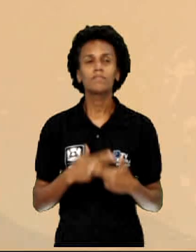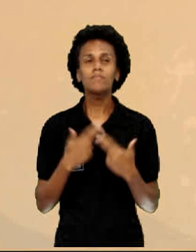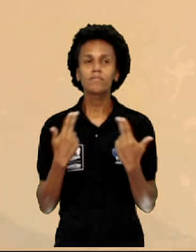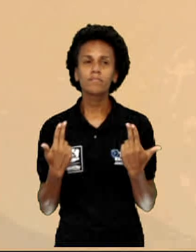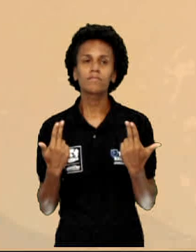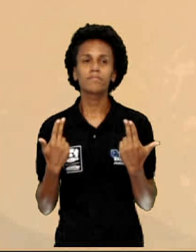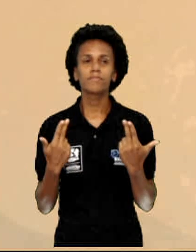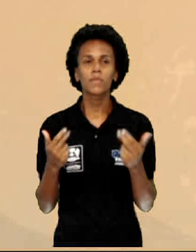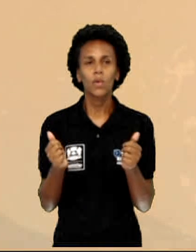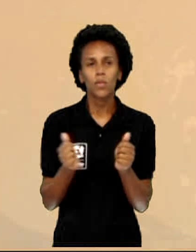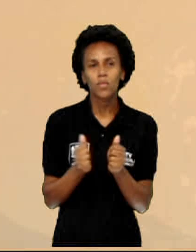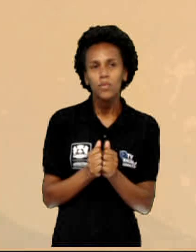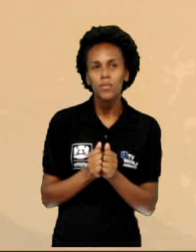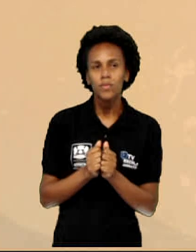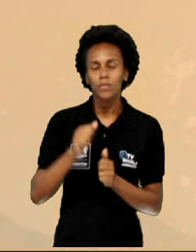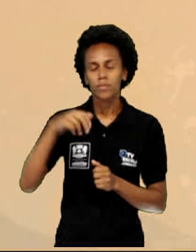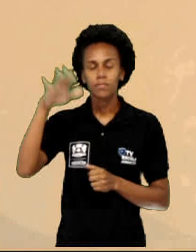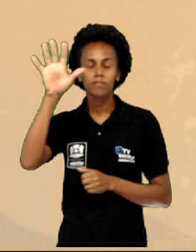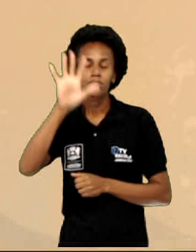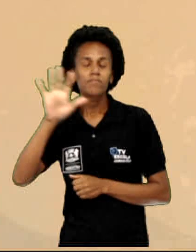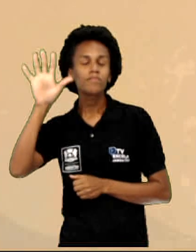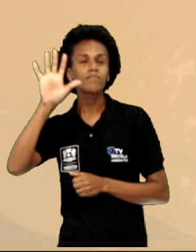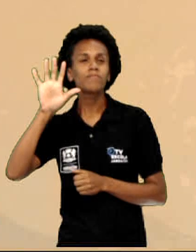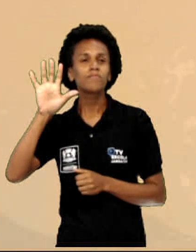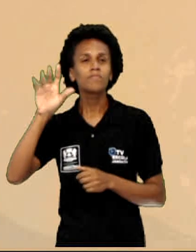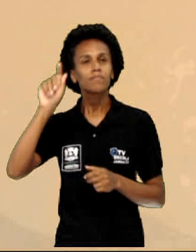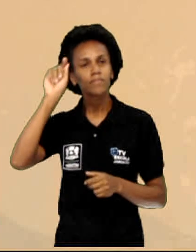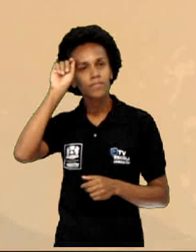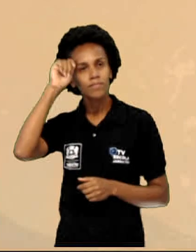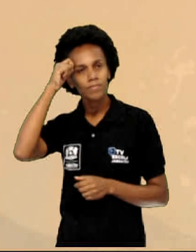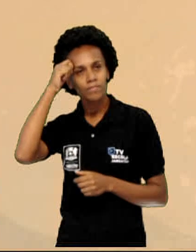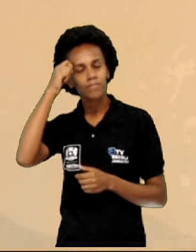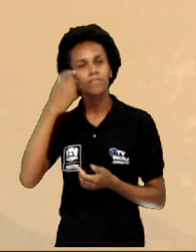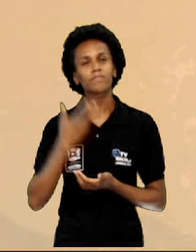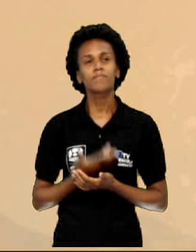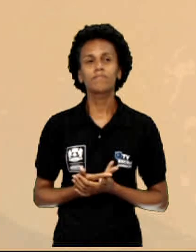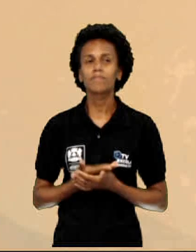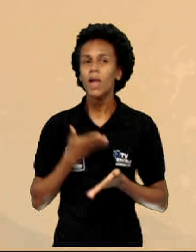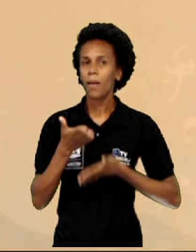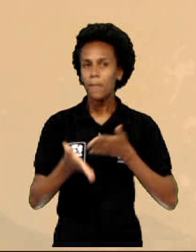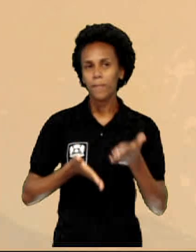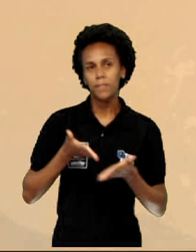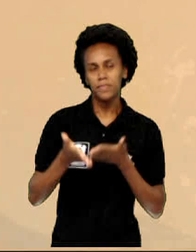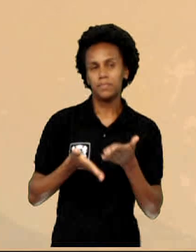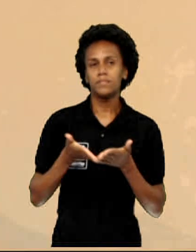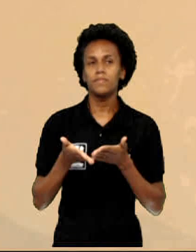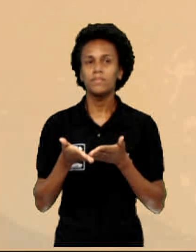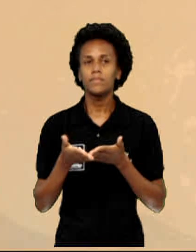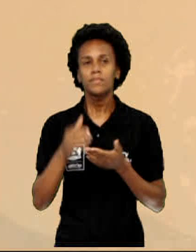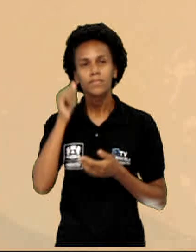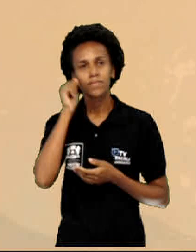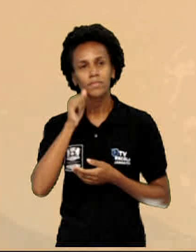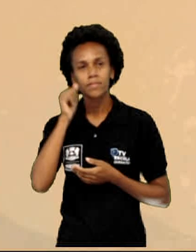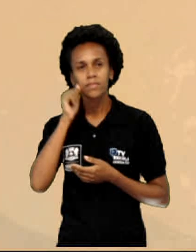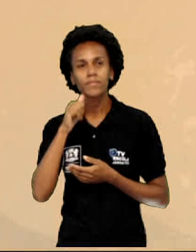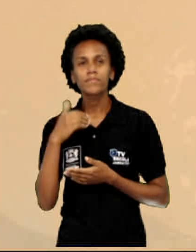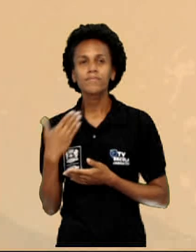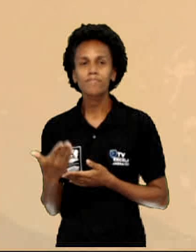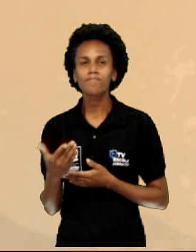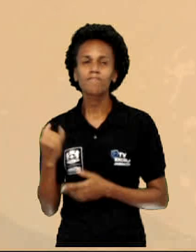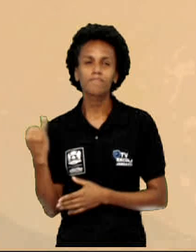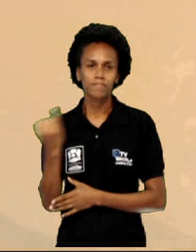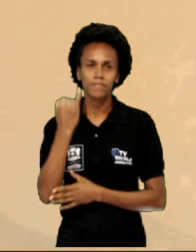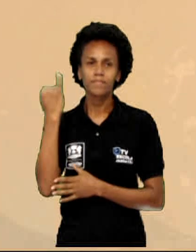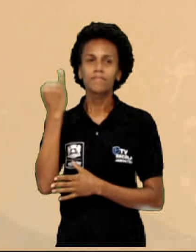popular brasileira. A participação de Chiquinha Gonzaga no cenário artístico brasileiro foi fundamental